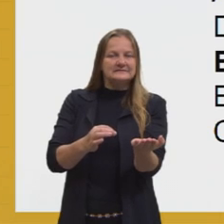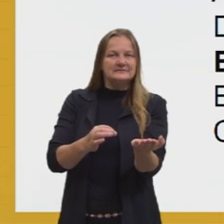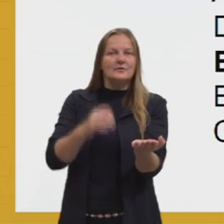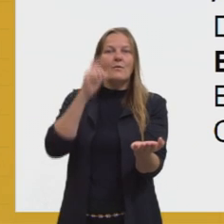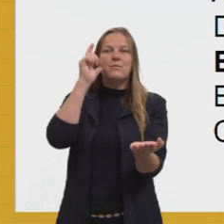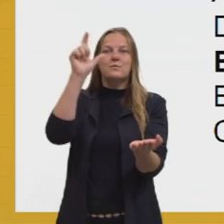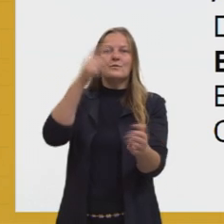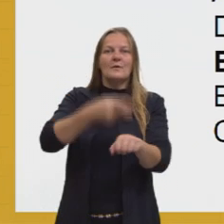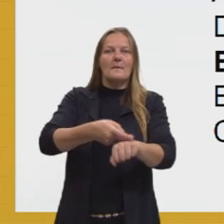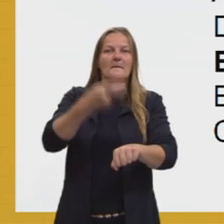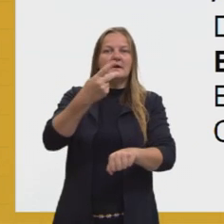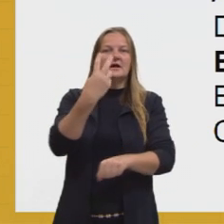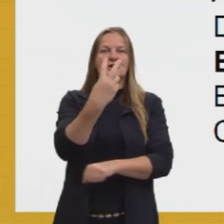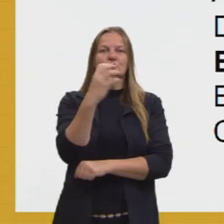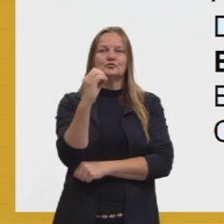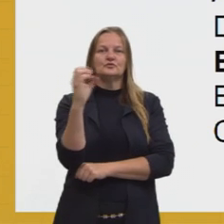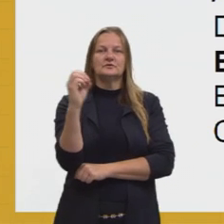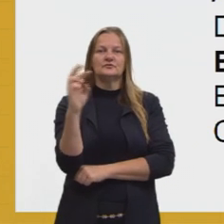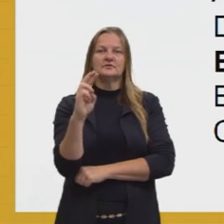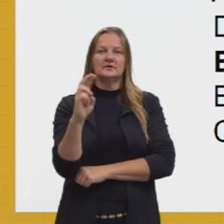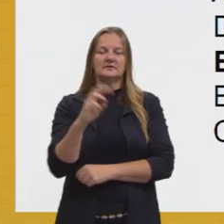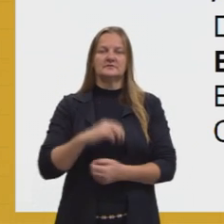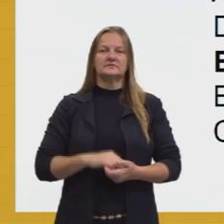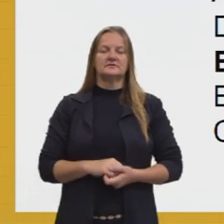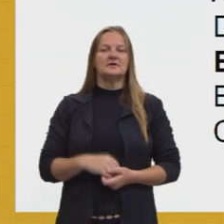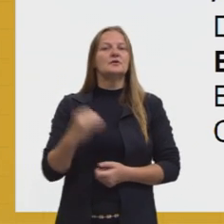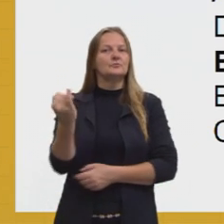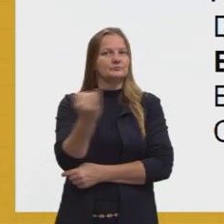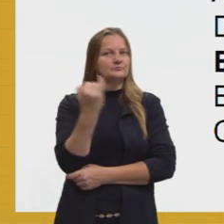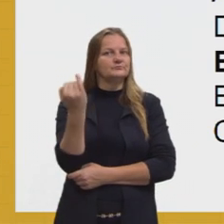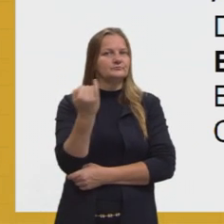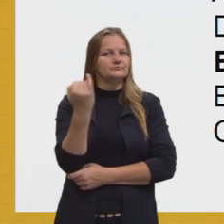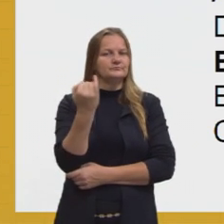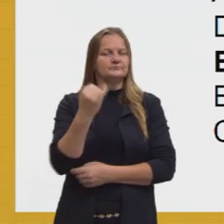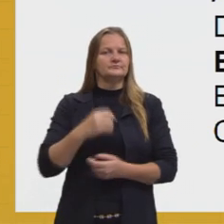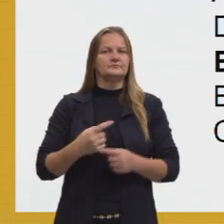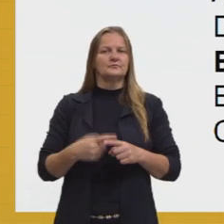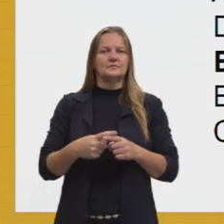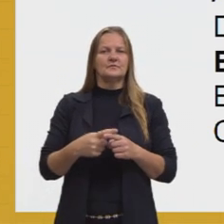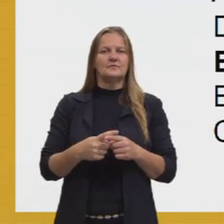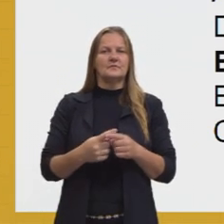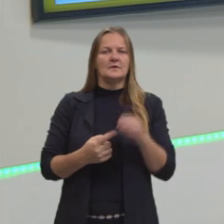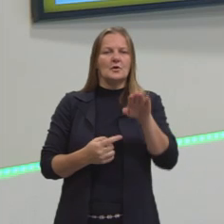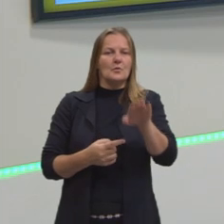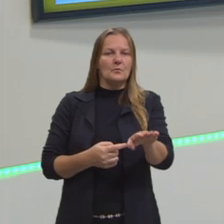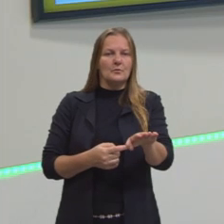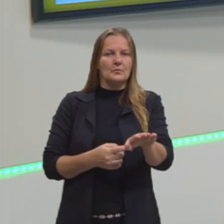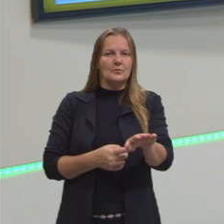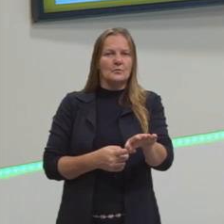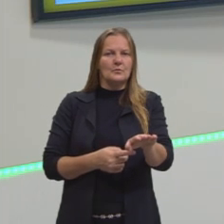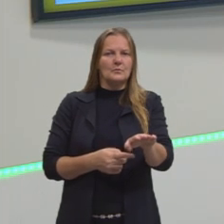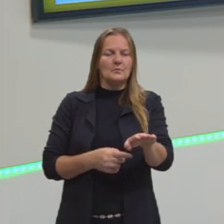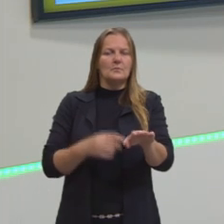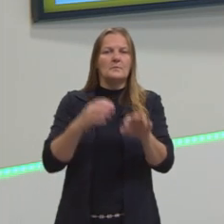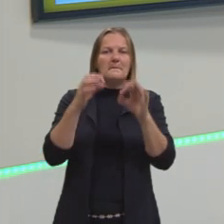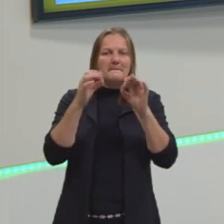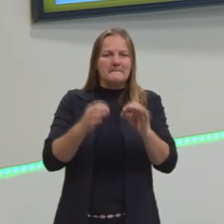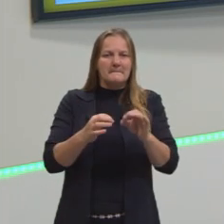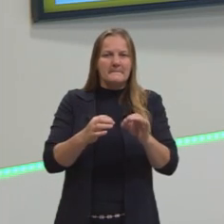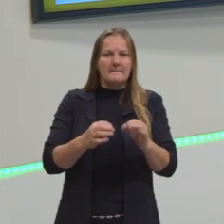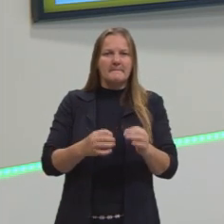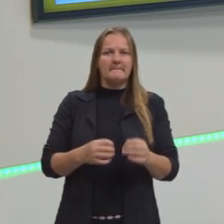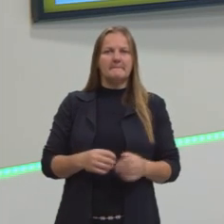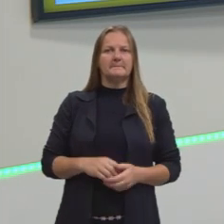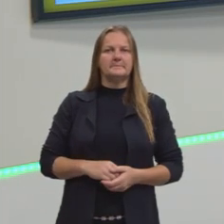prêmio de R$ 200,00. É importante essa questão da posição correta. Qual seria a posição correta?